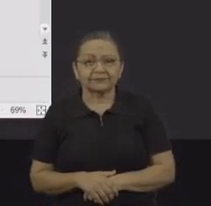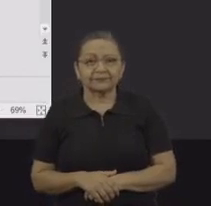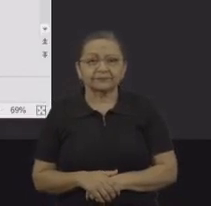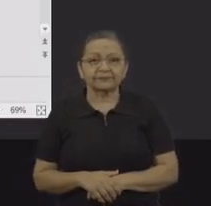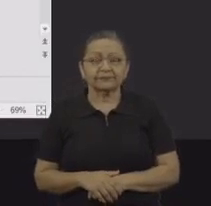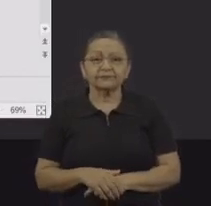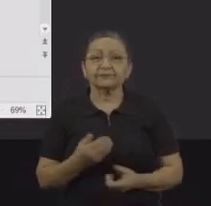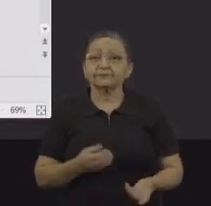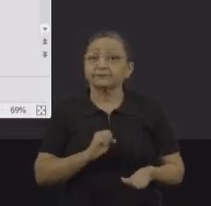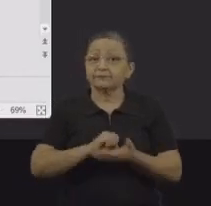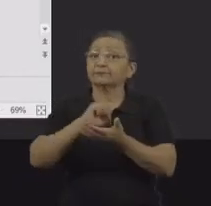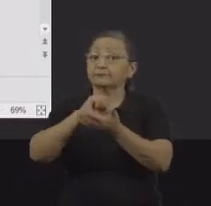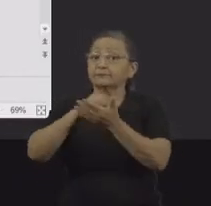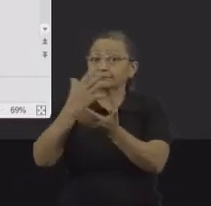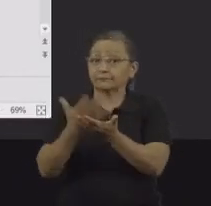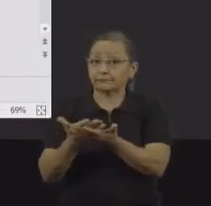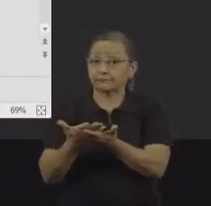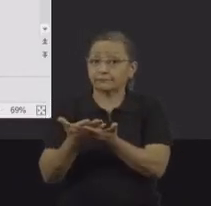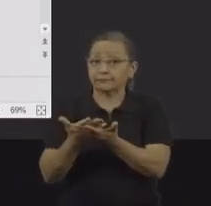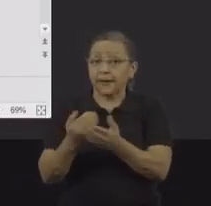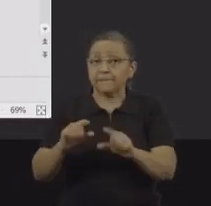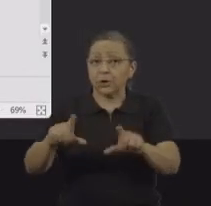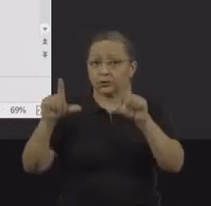Queria conferir aí para vocês se está aparecendo.